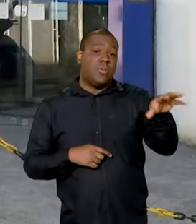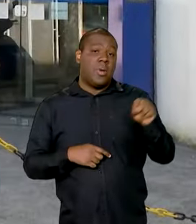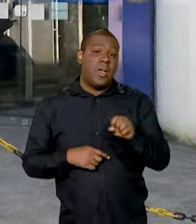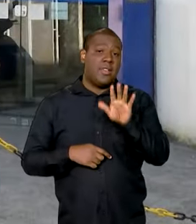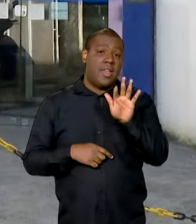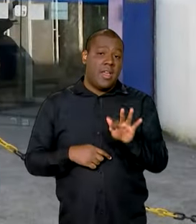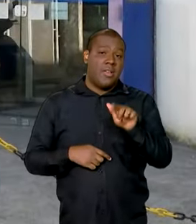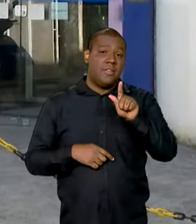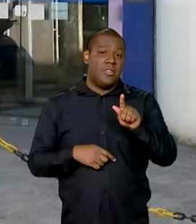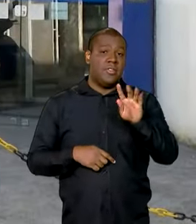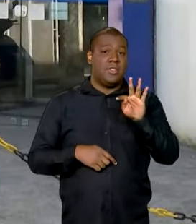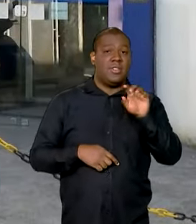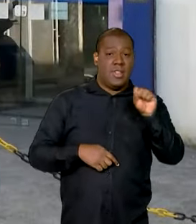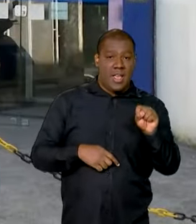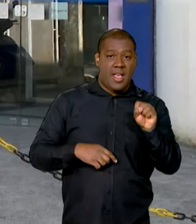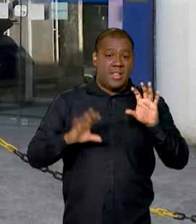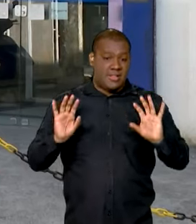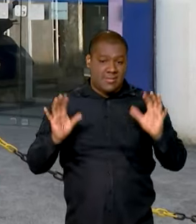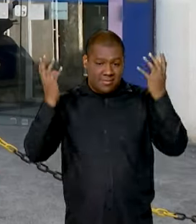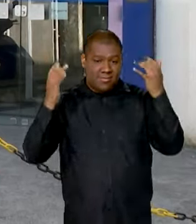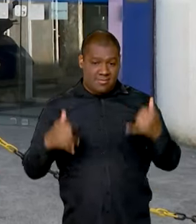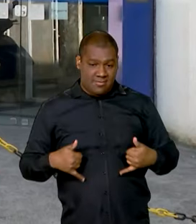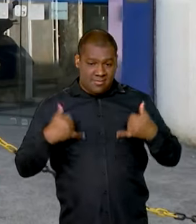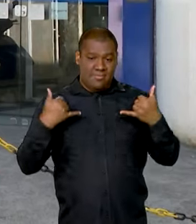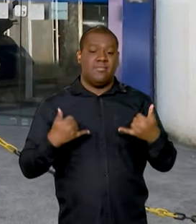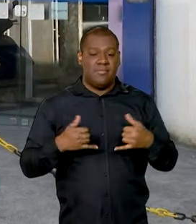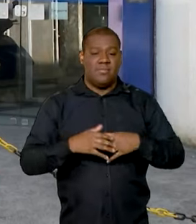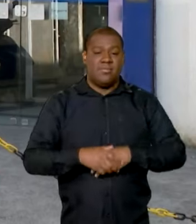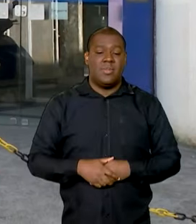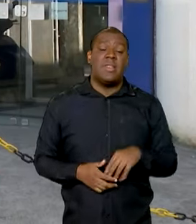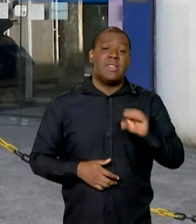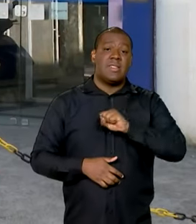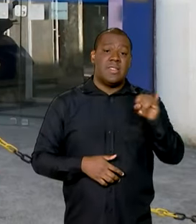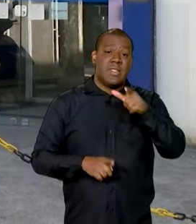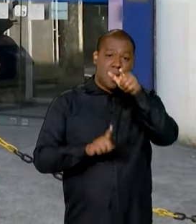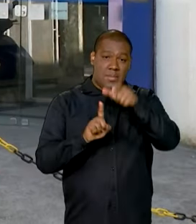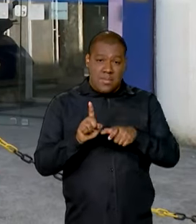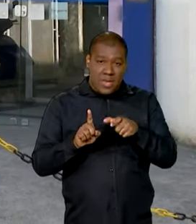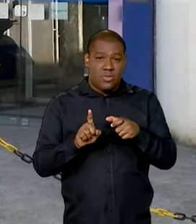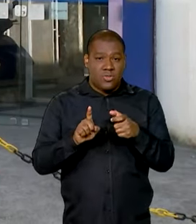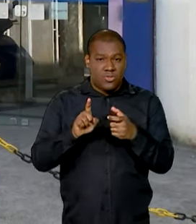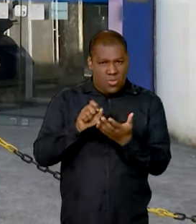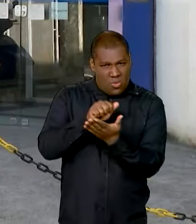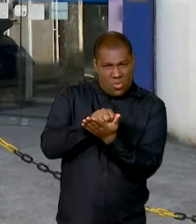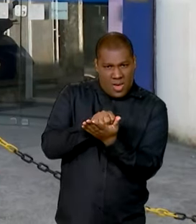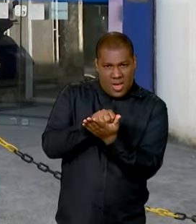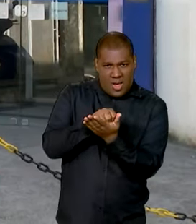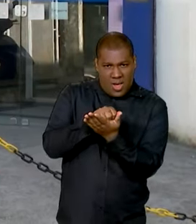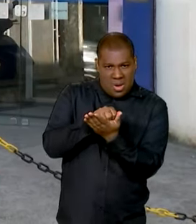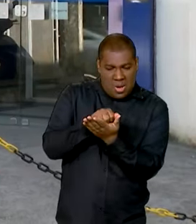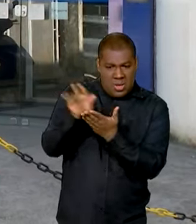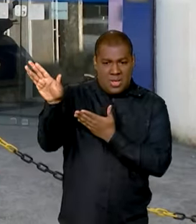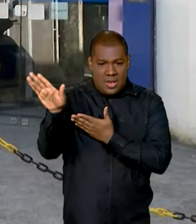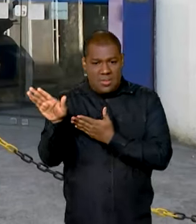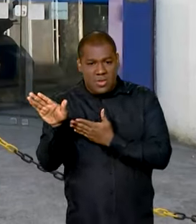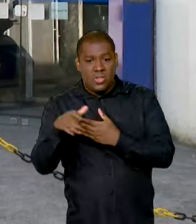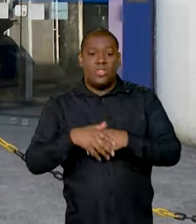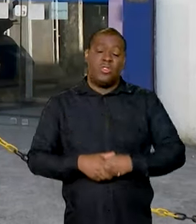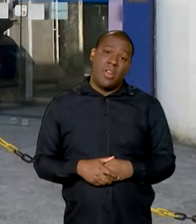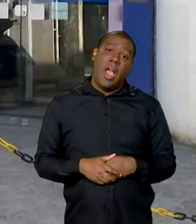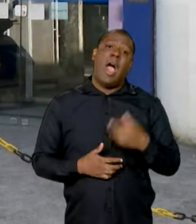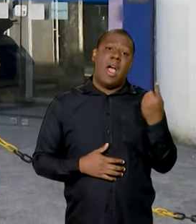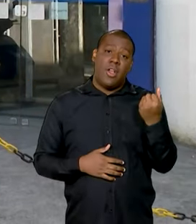de contas ativas e inativas. Em caso de demissão, é possível sacar apenas os 40% da multa